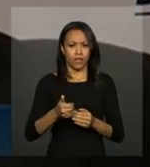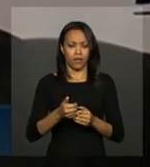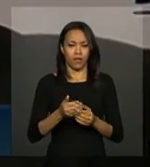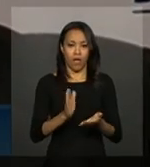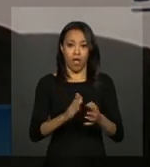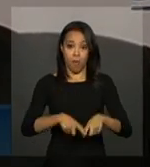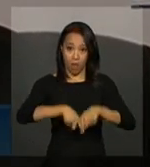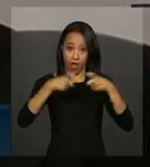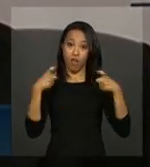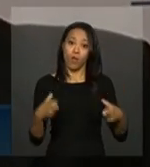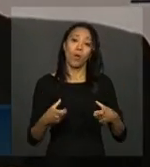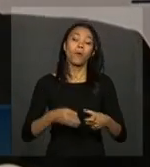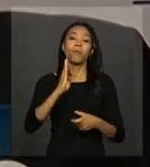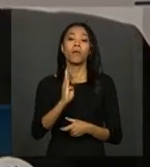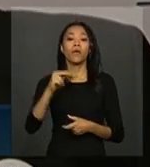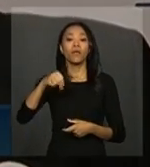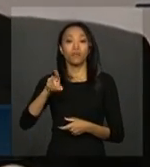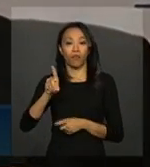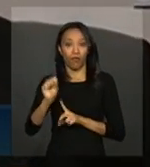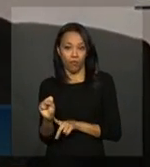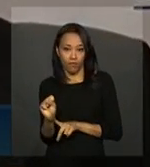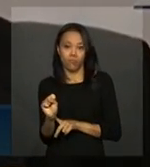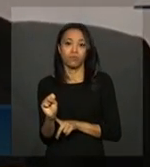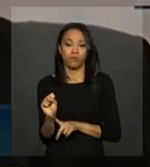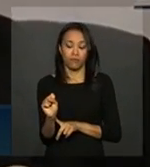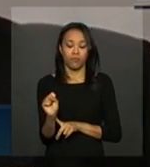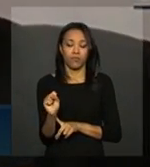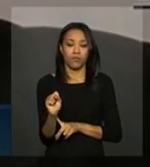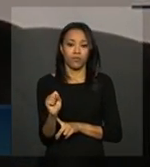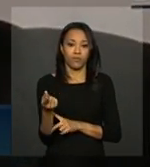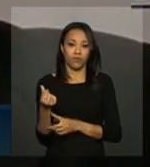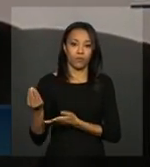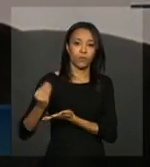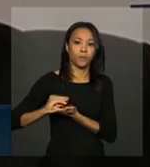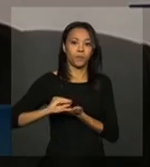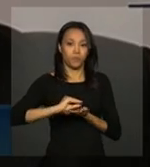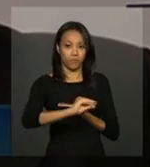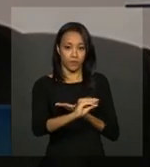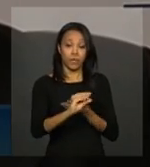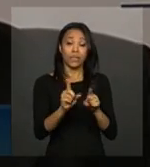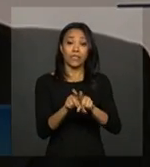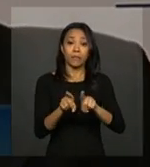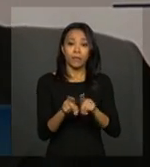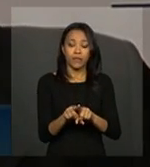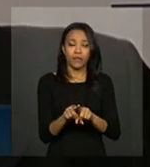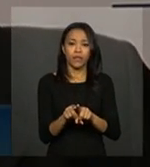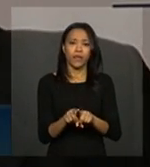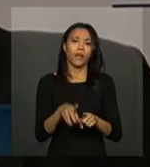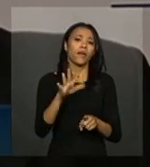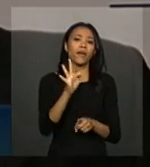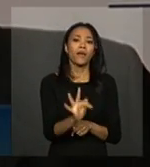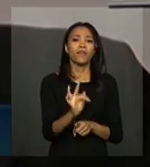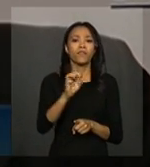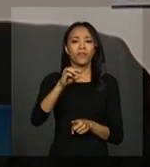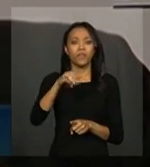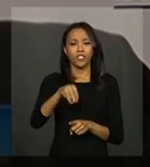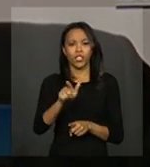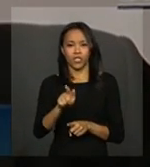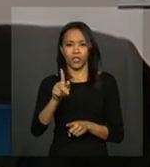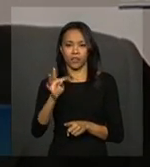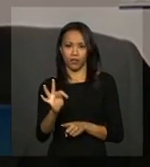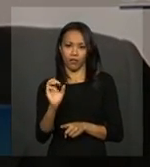com o BNDES, alguma coisa com a FIFGTS,